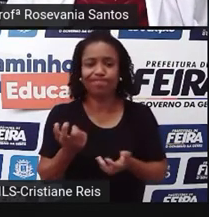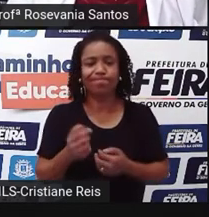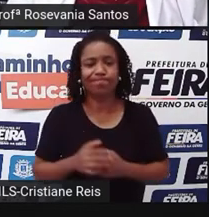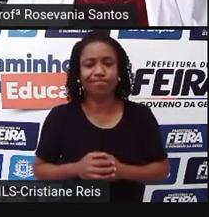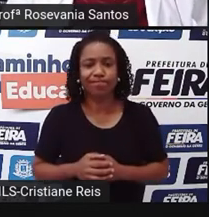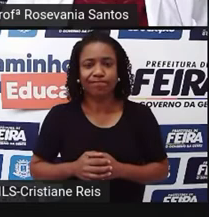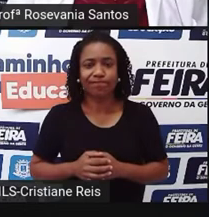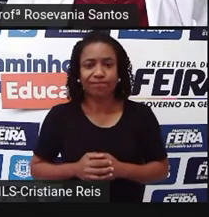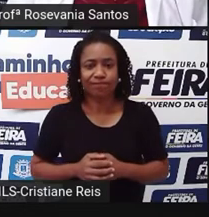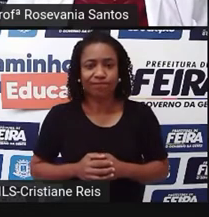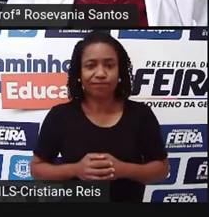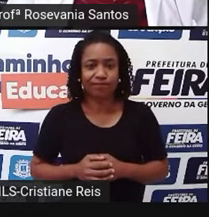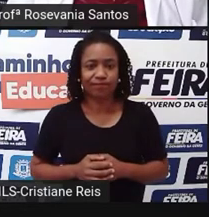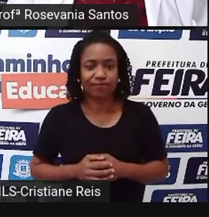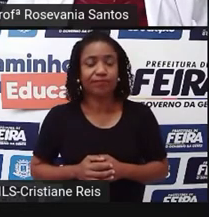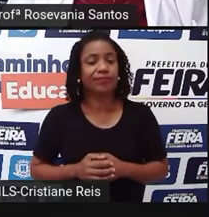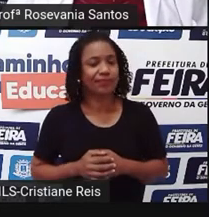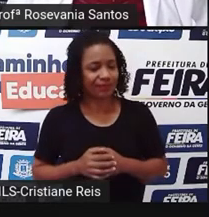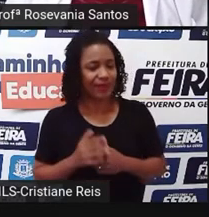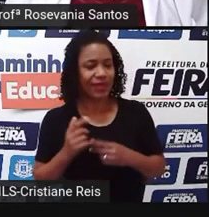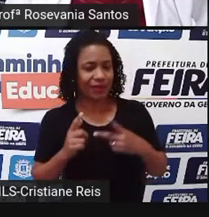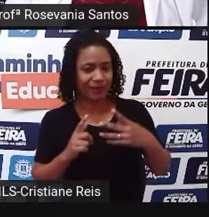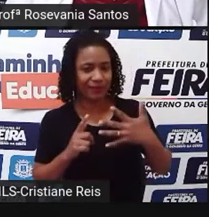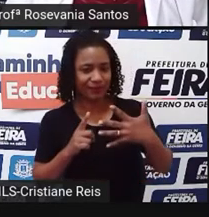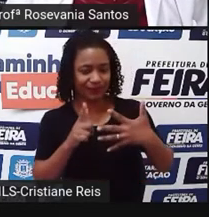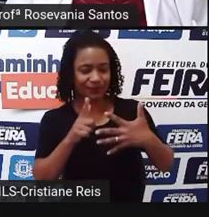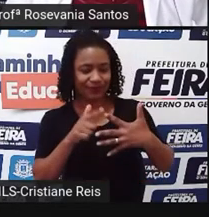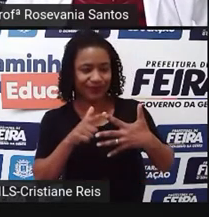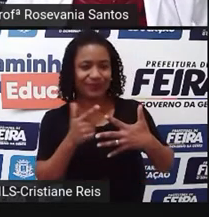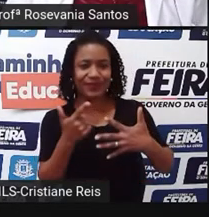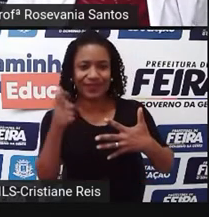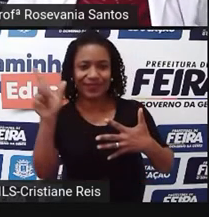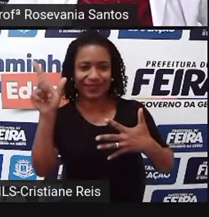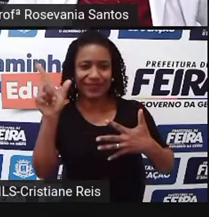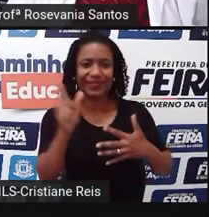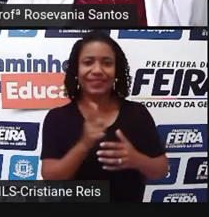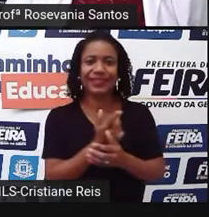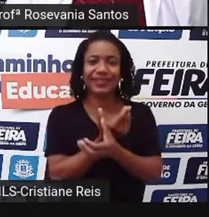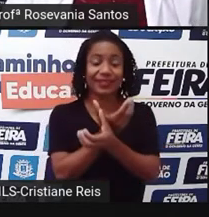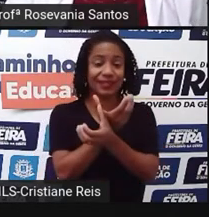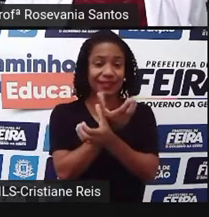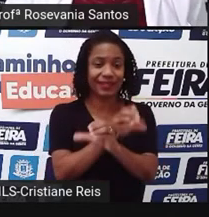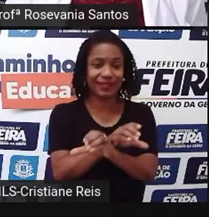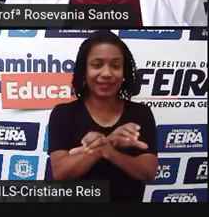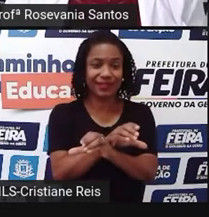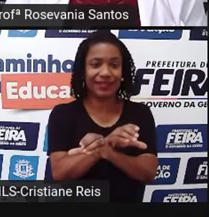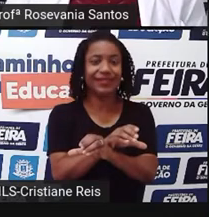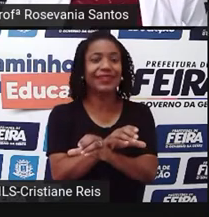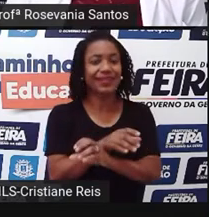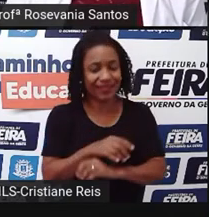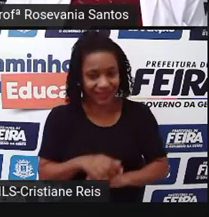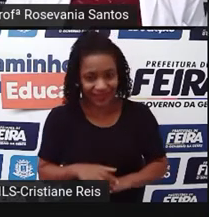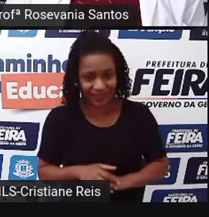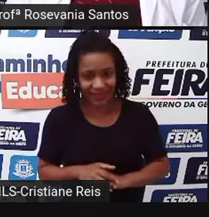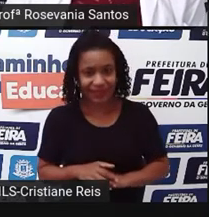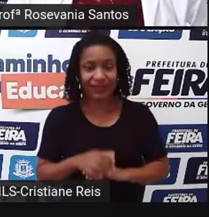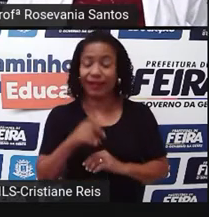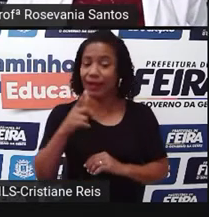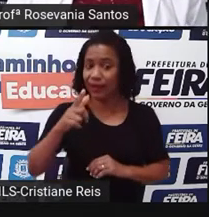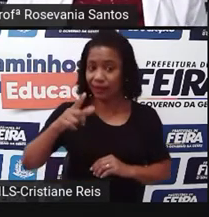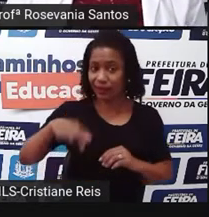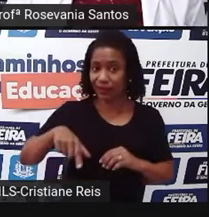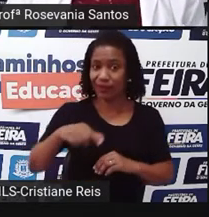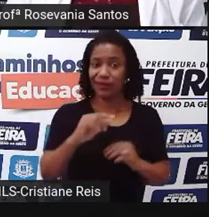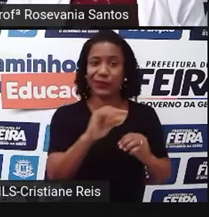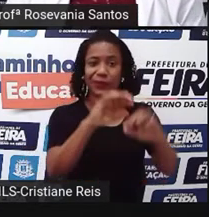Outra, né, é a caatinga, né, é uma vegetação que constitui um tipo de vegetação adaptada